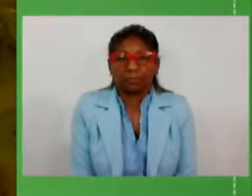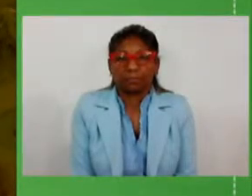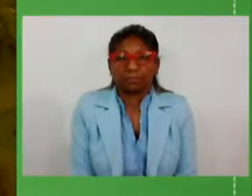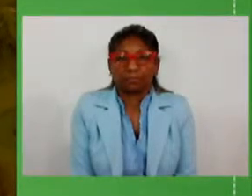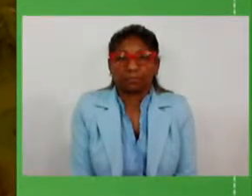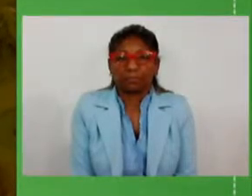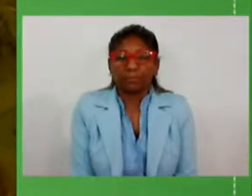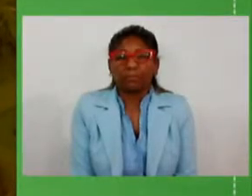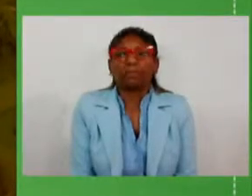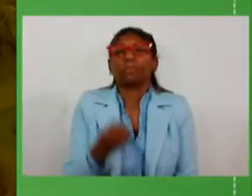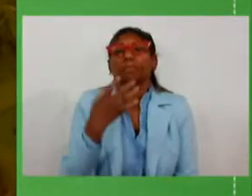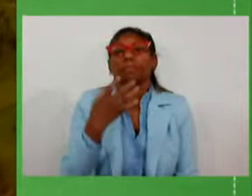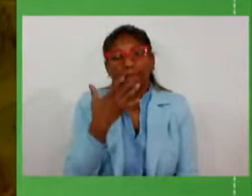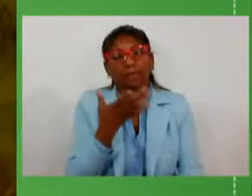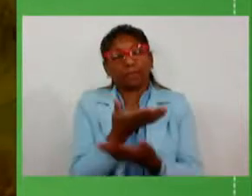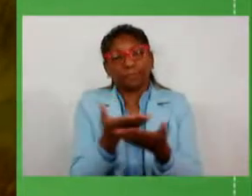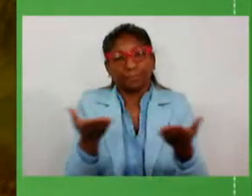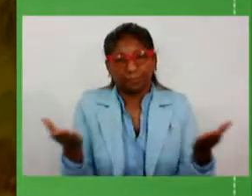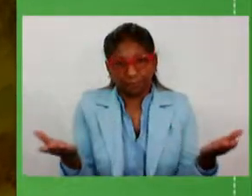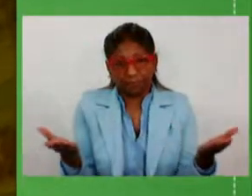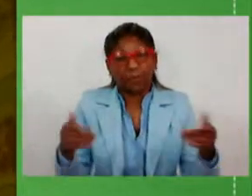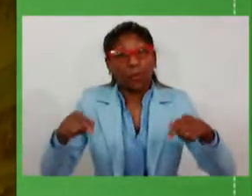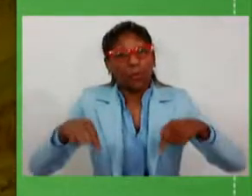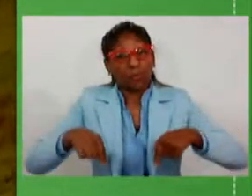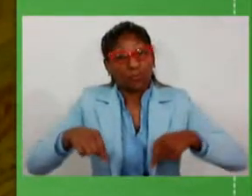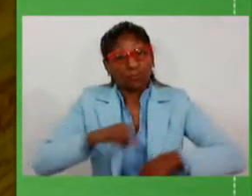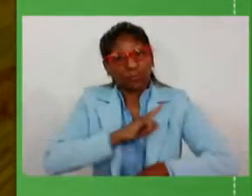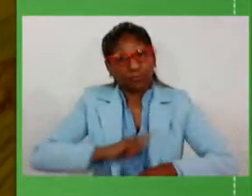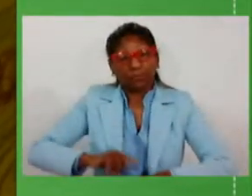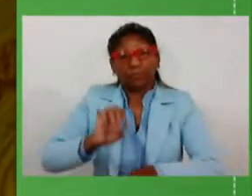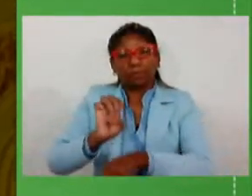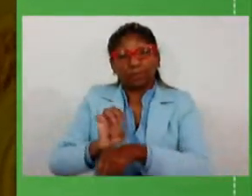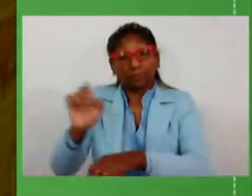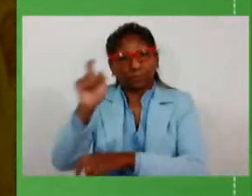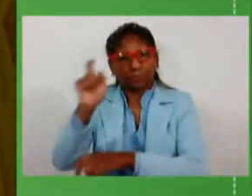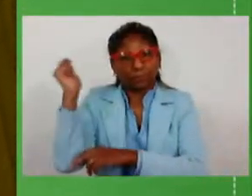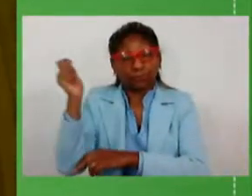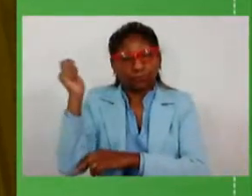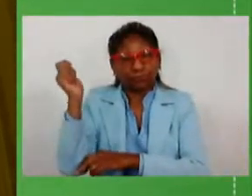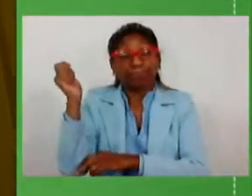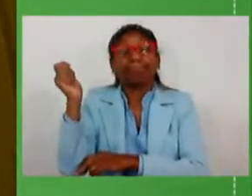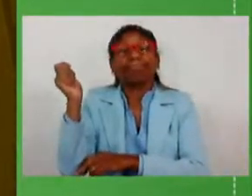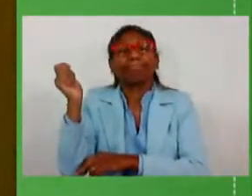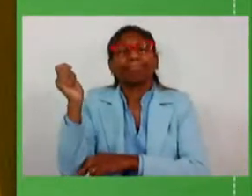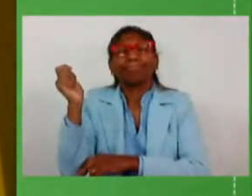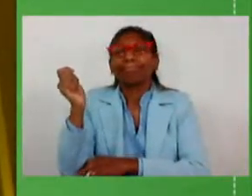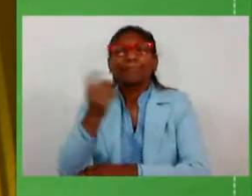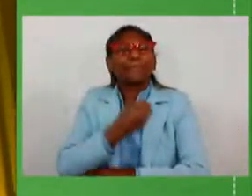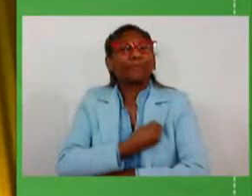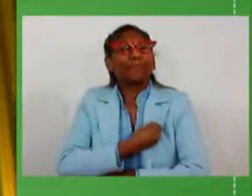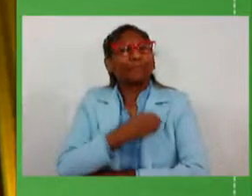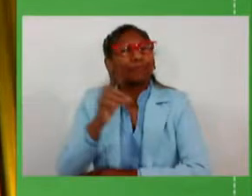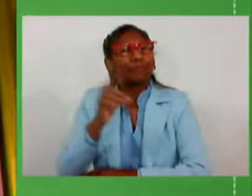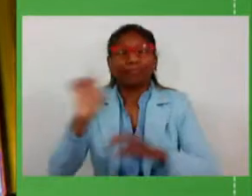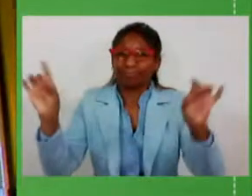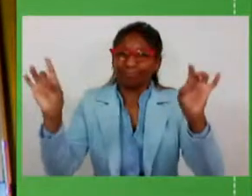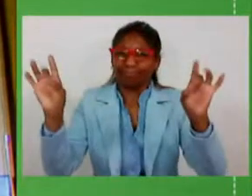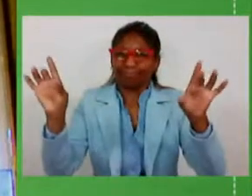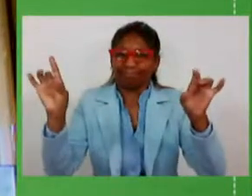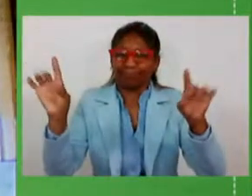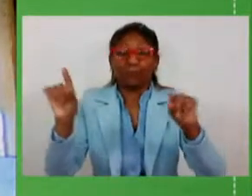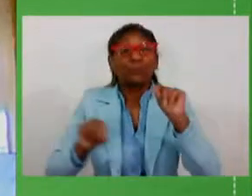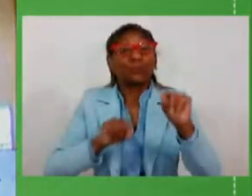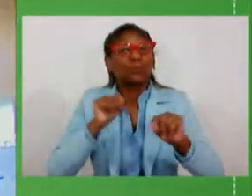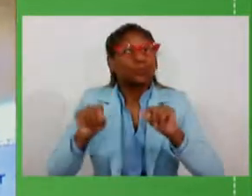Muito boa tarde a todos. Hoje o governo do Estado do Rio Grande do Sul vive mais um dia especial. Em